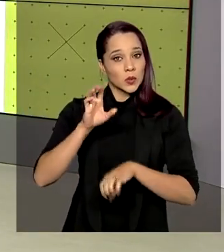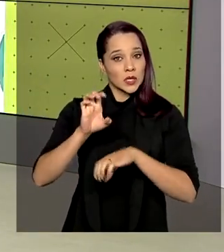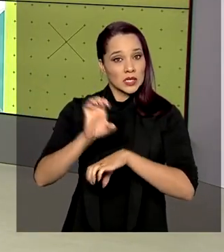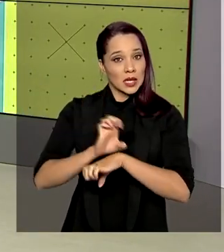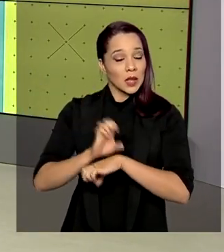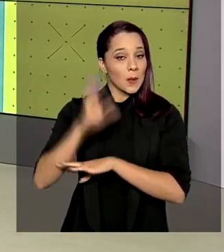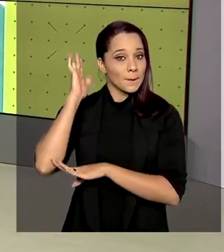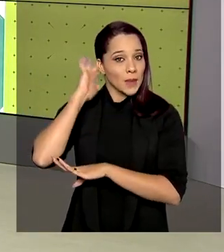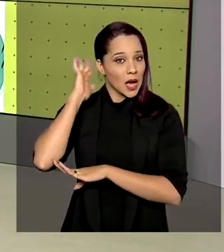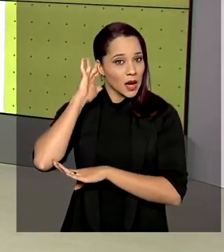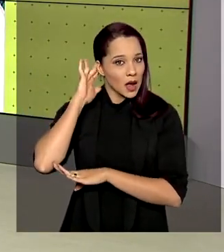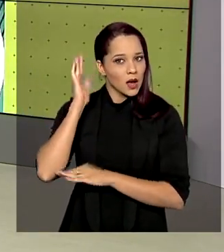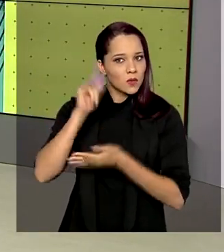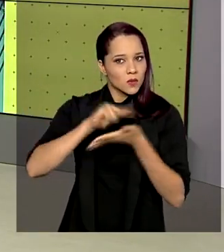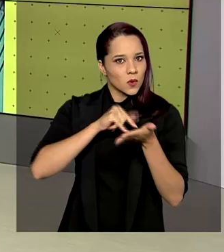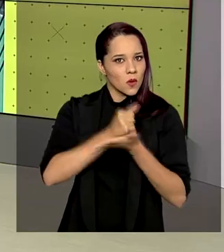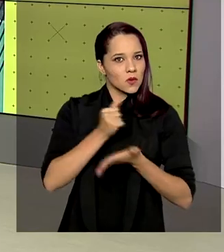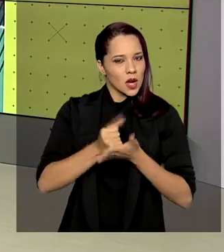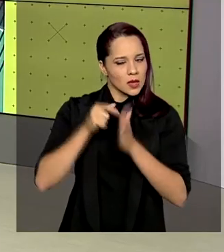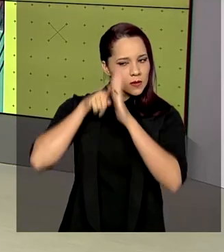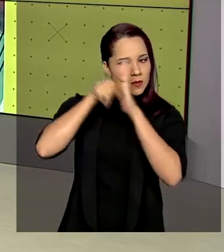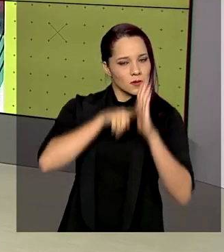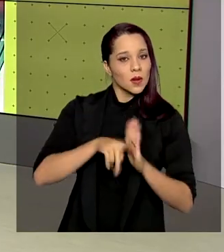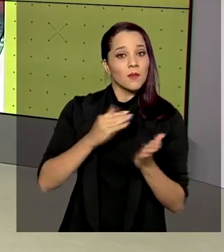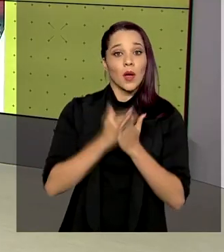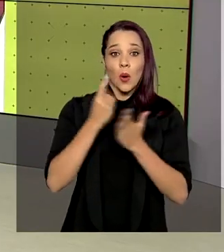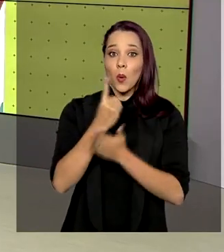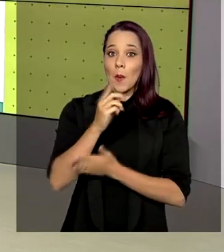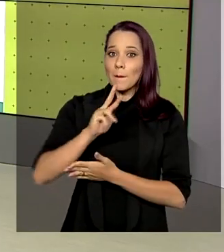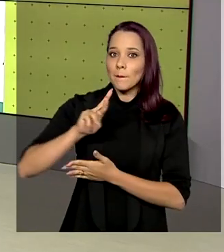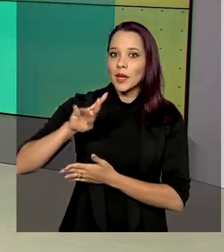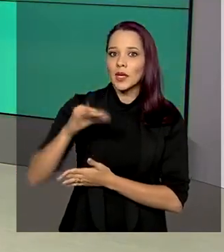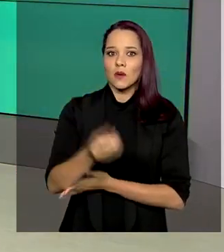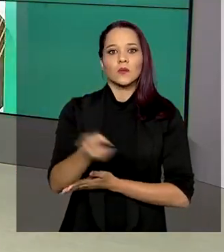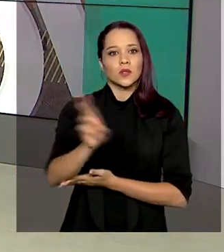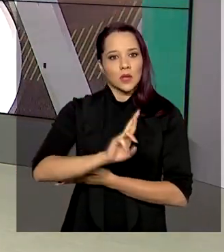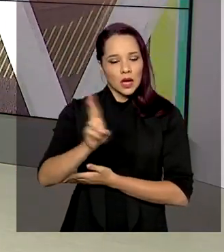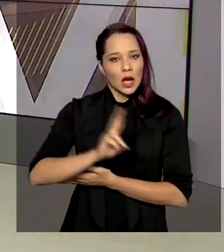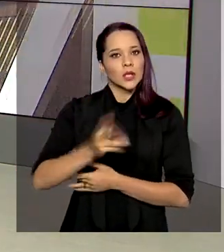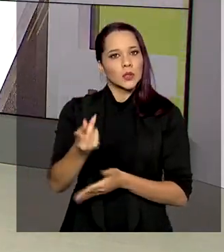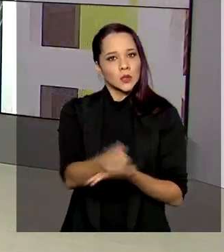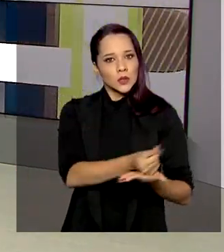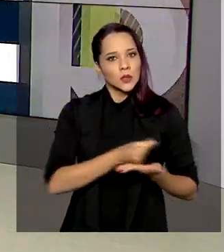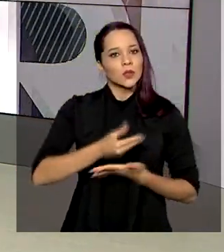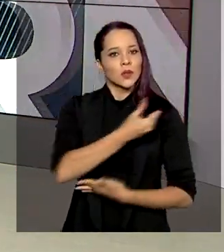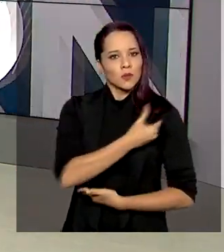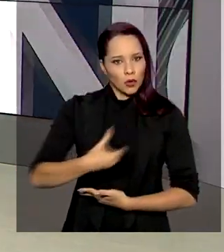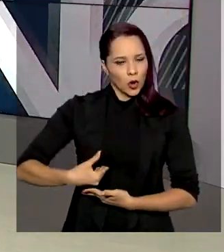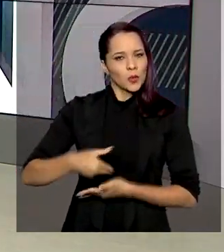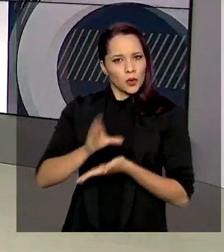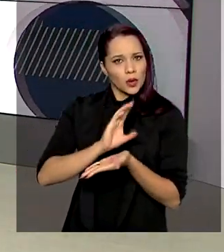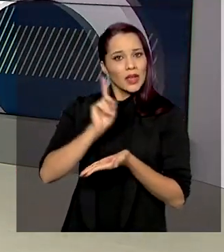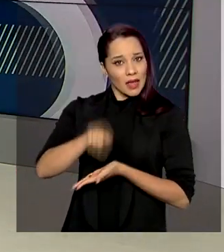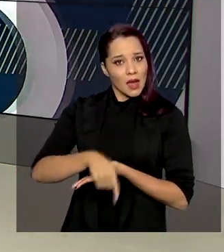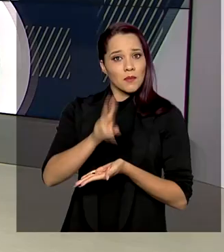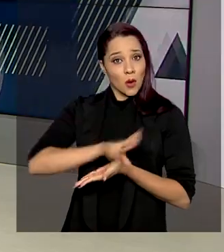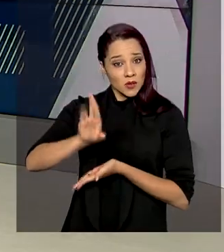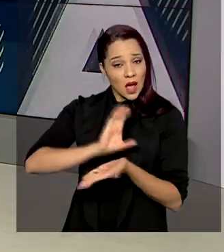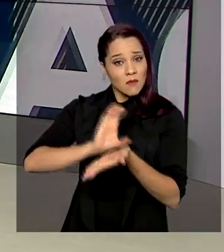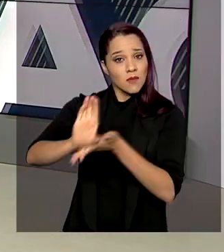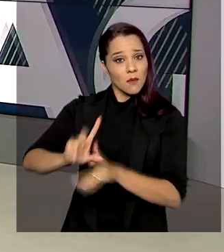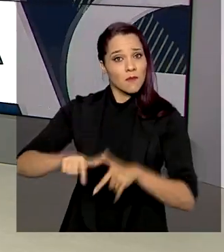contratos investigados envolvem mais de um bilhão de reais em recursos públicos que seriam usados para